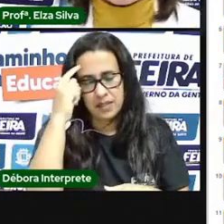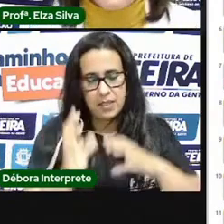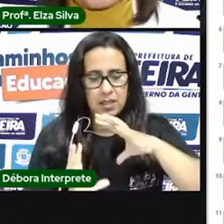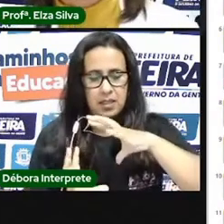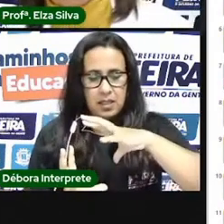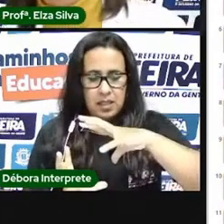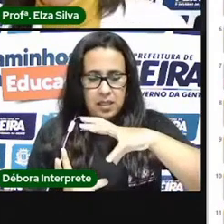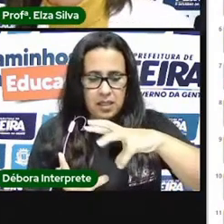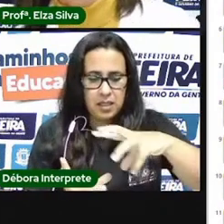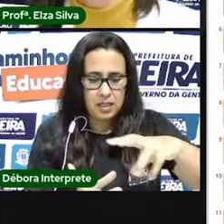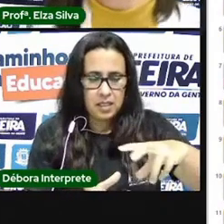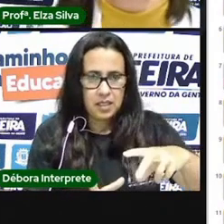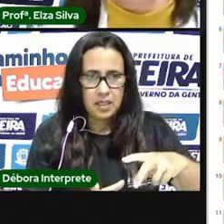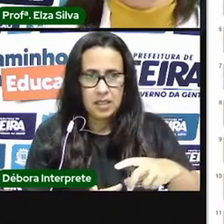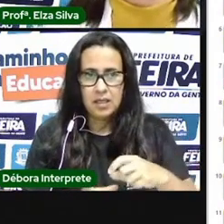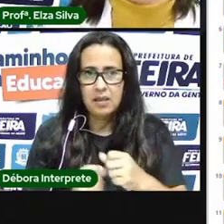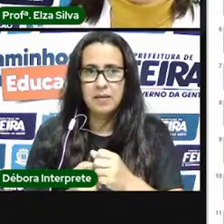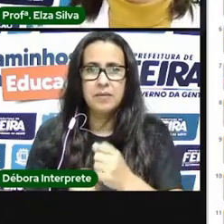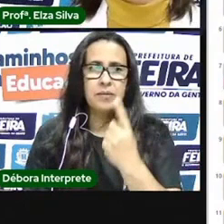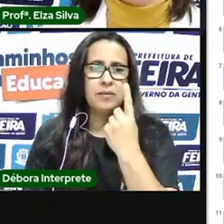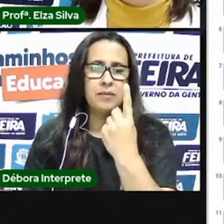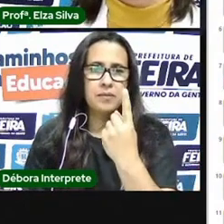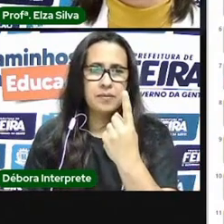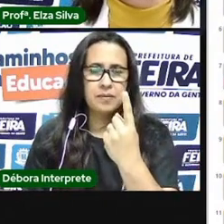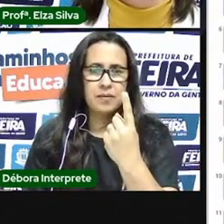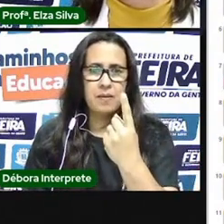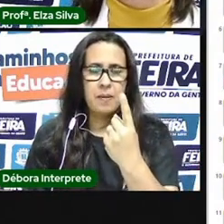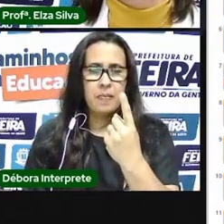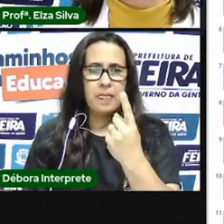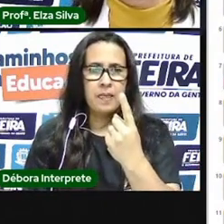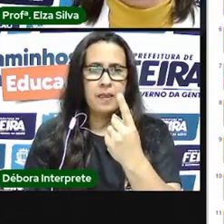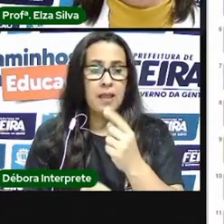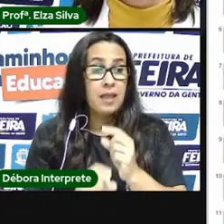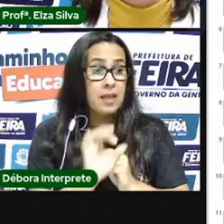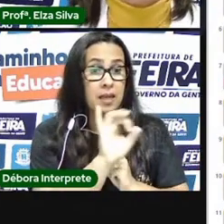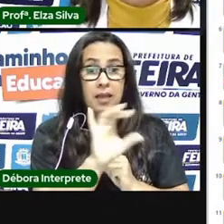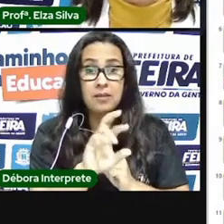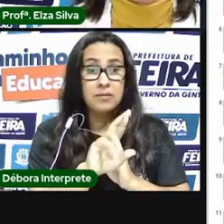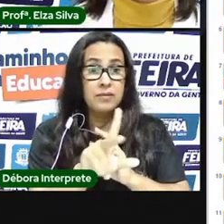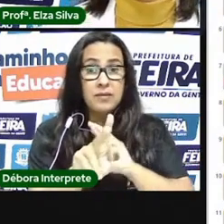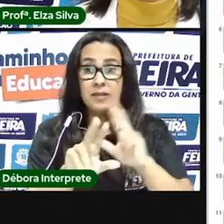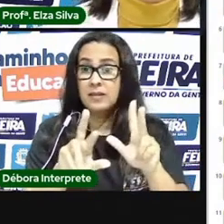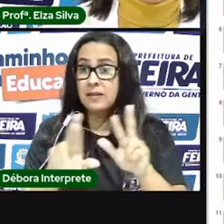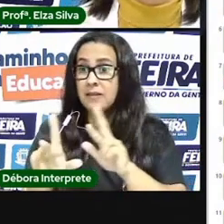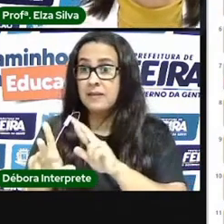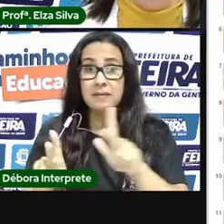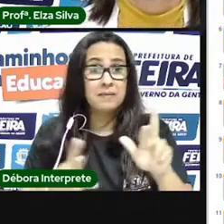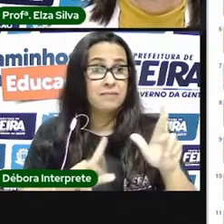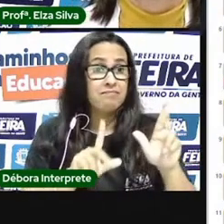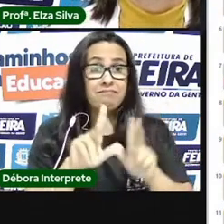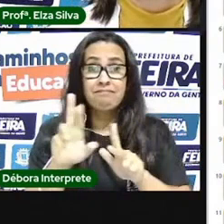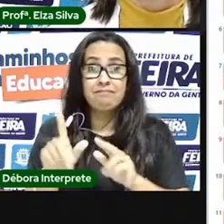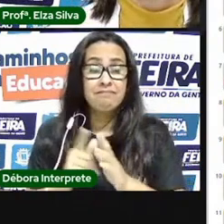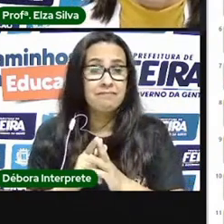a diversidade é algo natural dos seres humanos. Se nós agora olharmos um para os